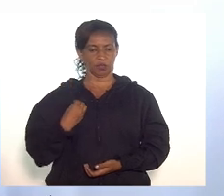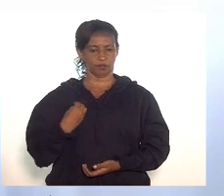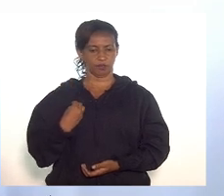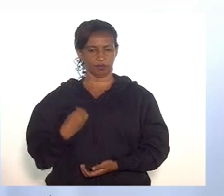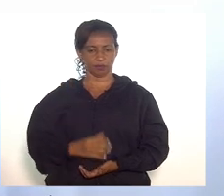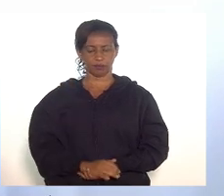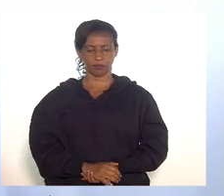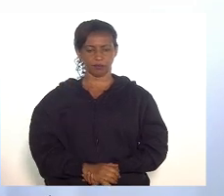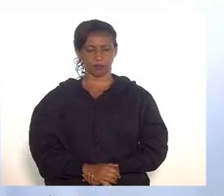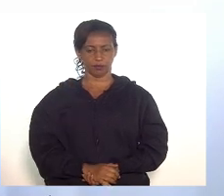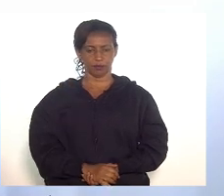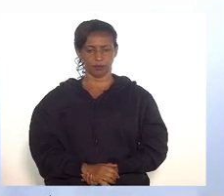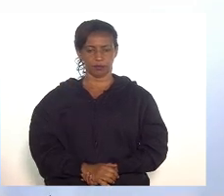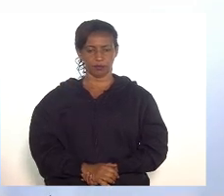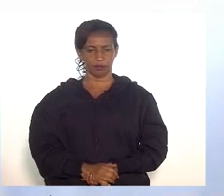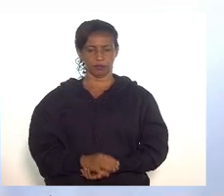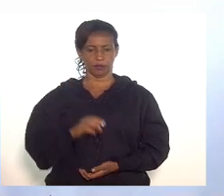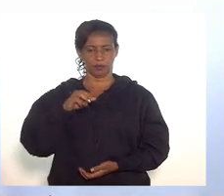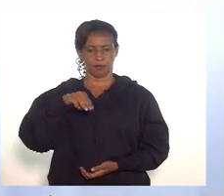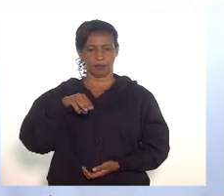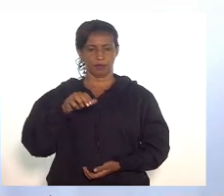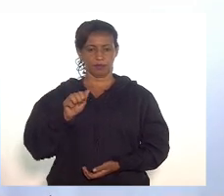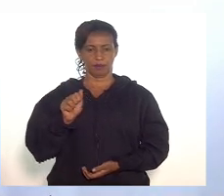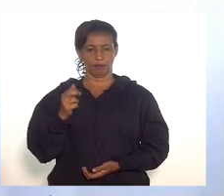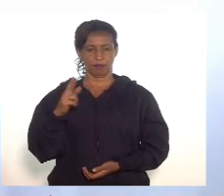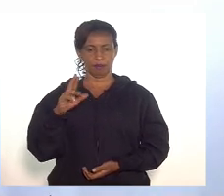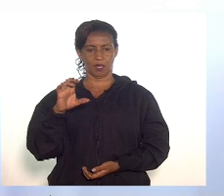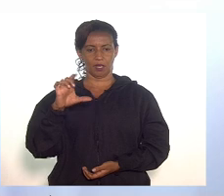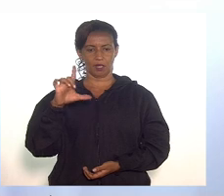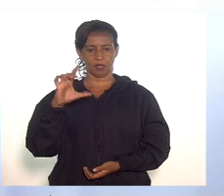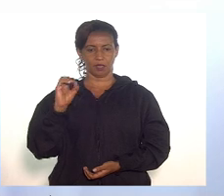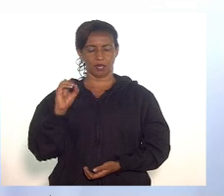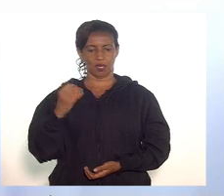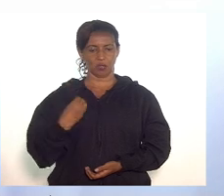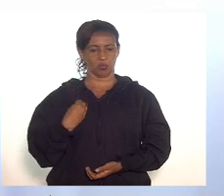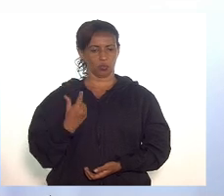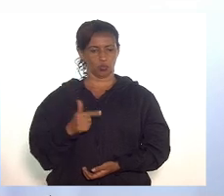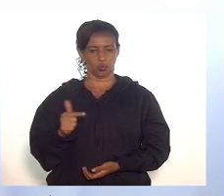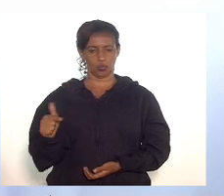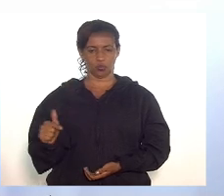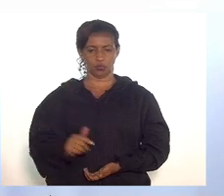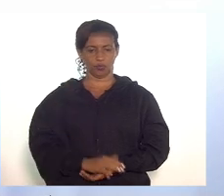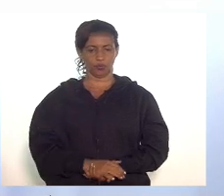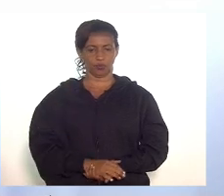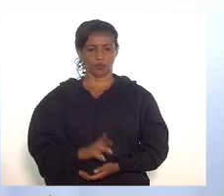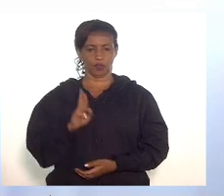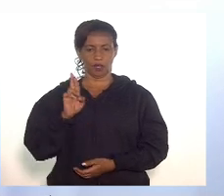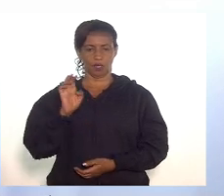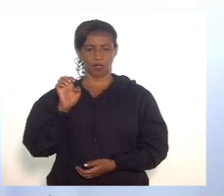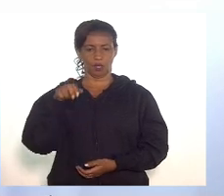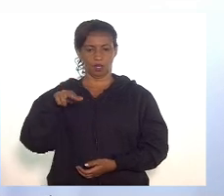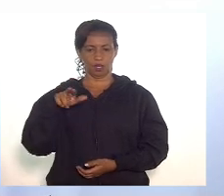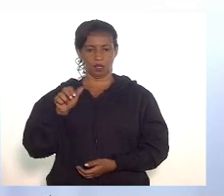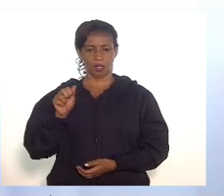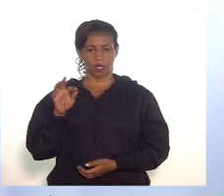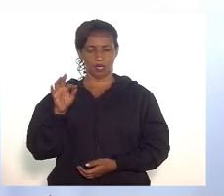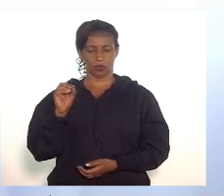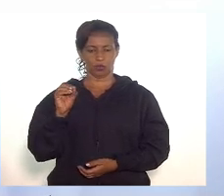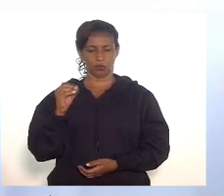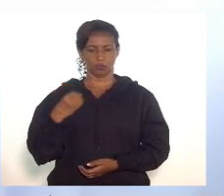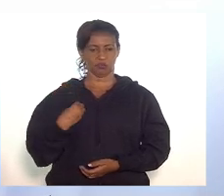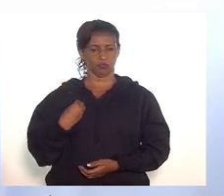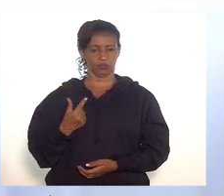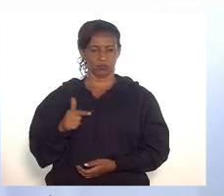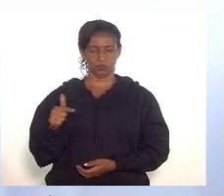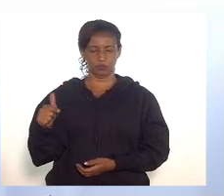encontrando presente, Marcelo Dino. Não se encontrando presente, Renato Zaca. Não